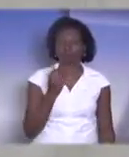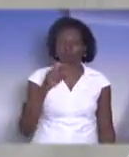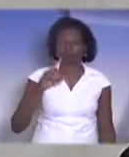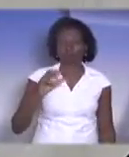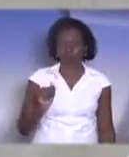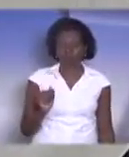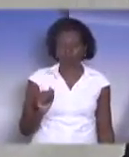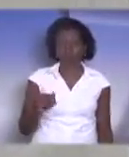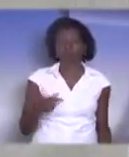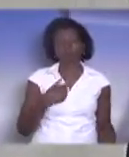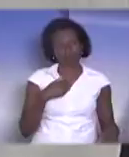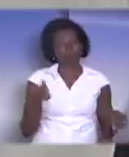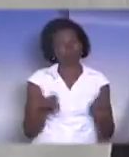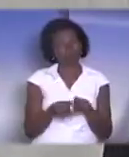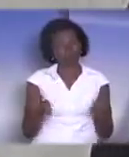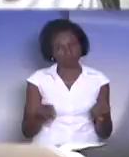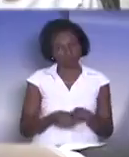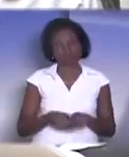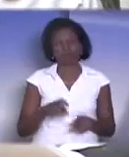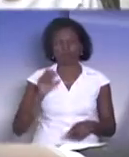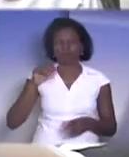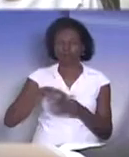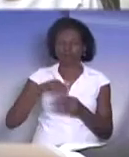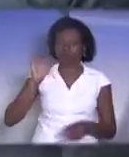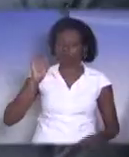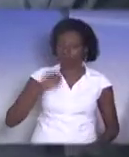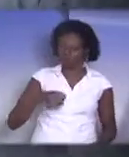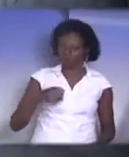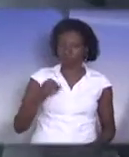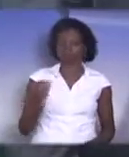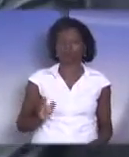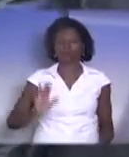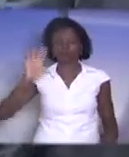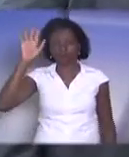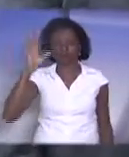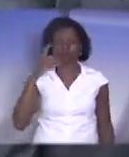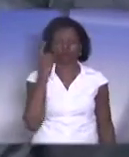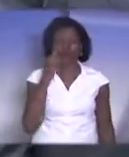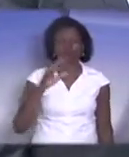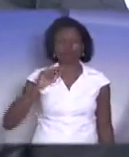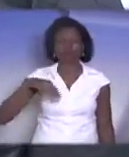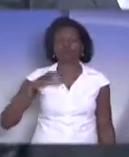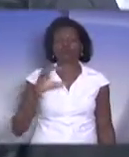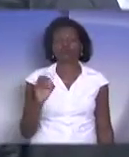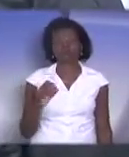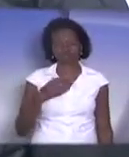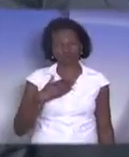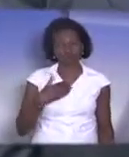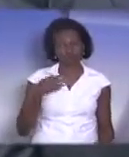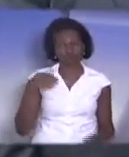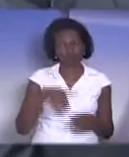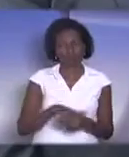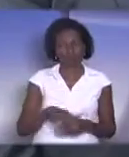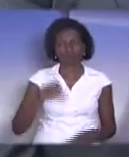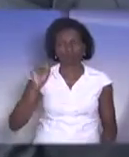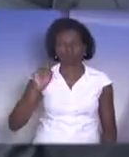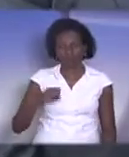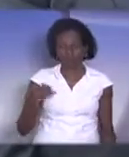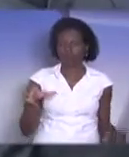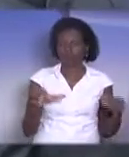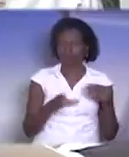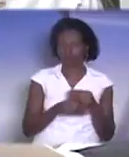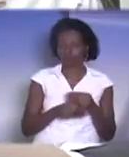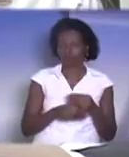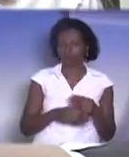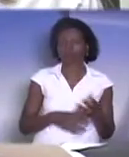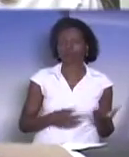Coronel Telhado, essa a emenda que foi rejeitada no momento. Pela ordem. Pela ordem, deputado Coronel Camilo. declarar meu voto favorável a essa emenda.